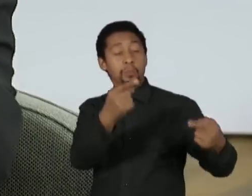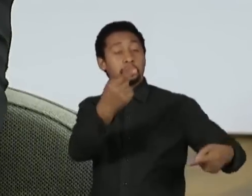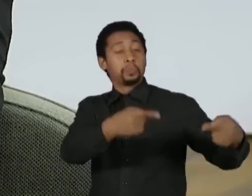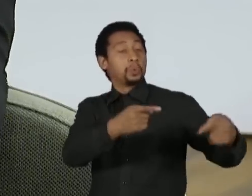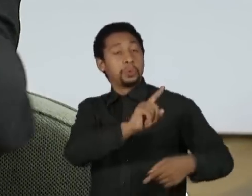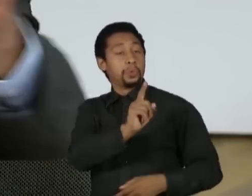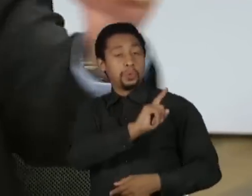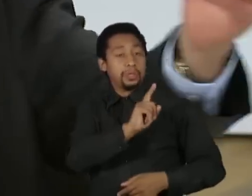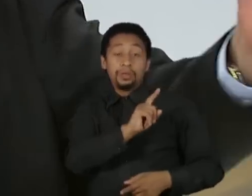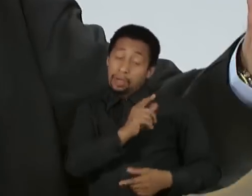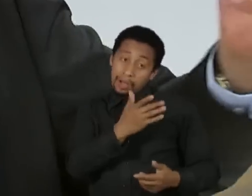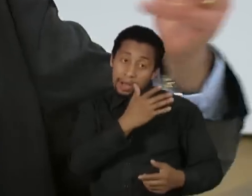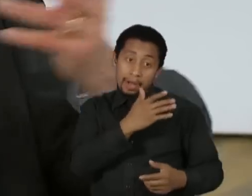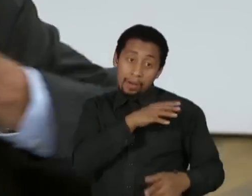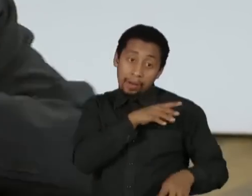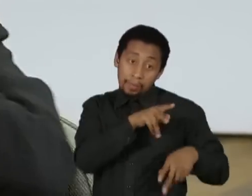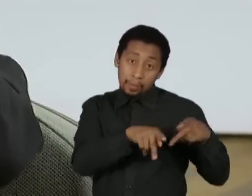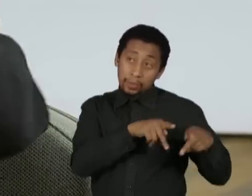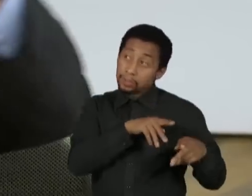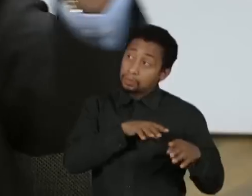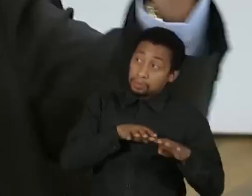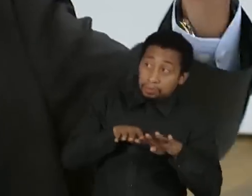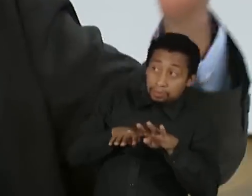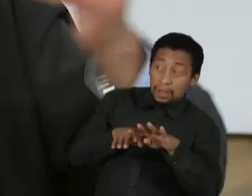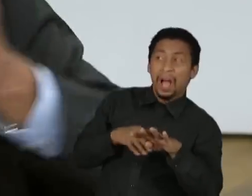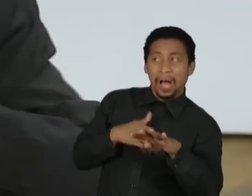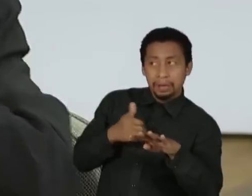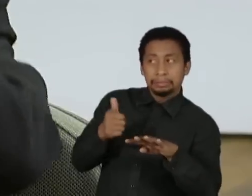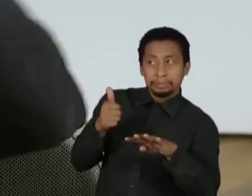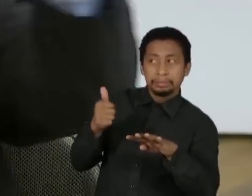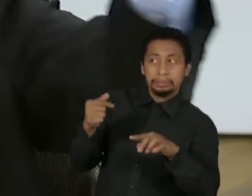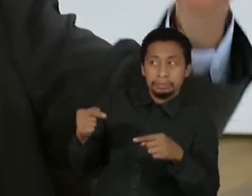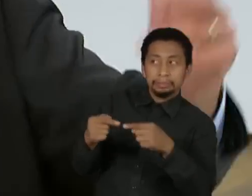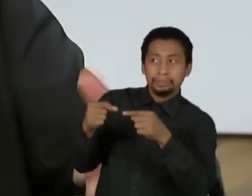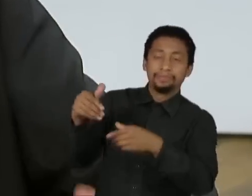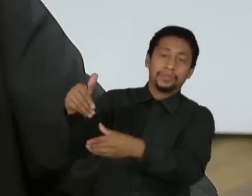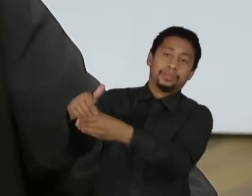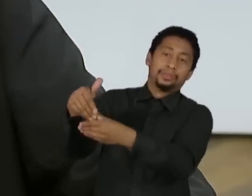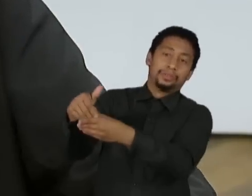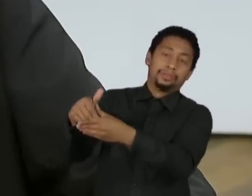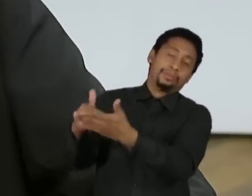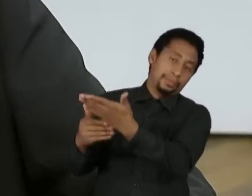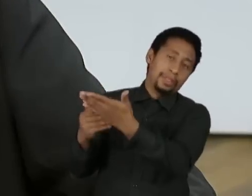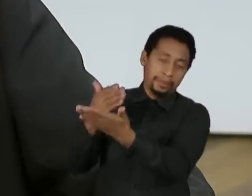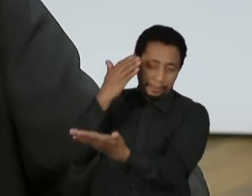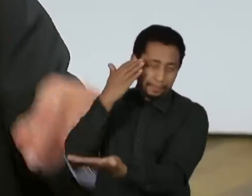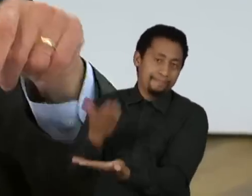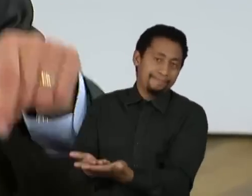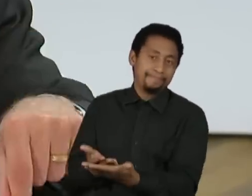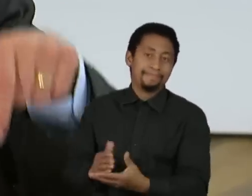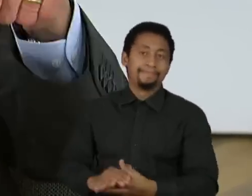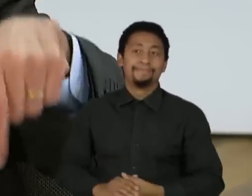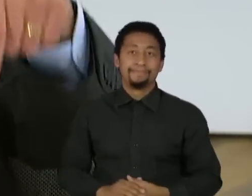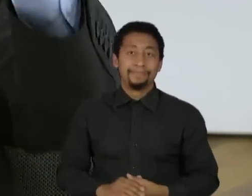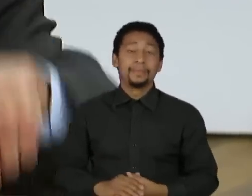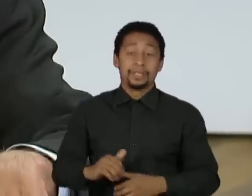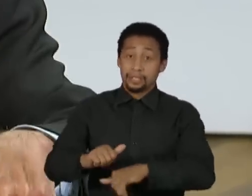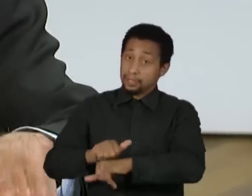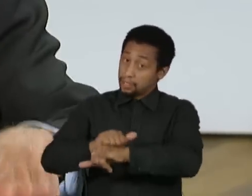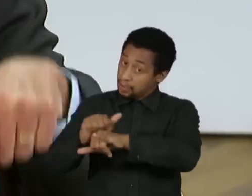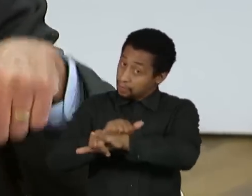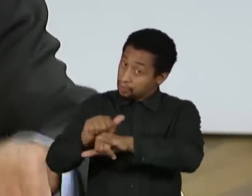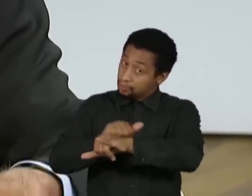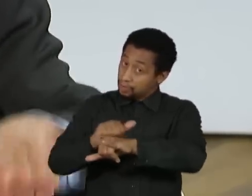decisão e as pessoas embarcaram nisto. E a Lava Jato